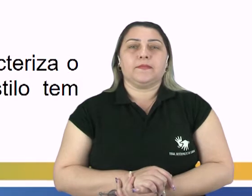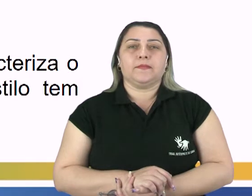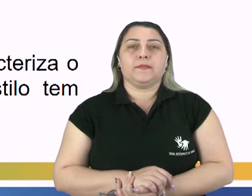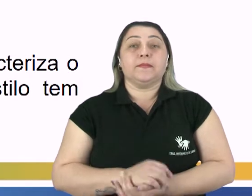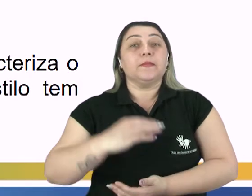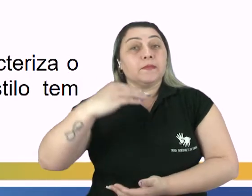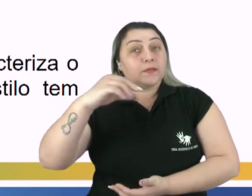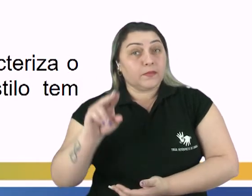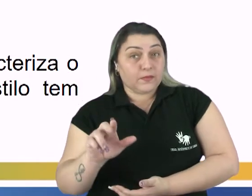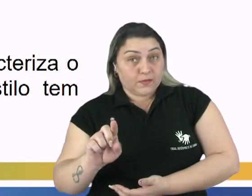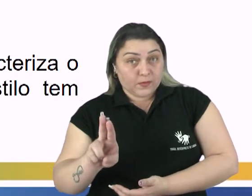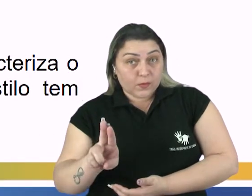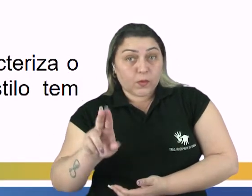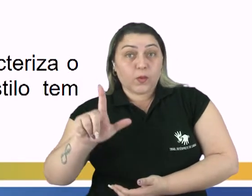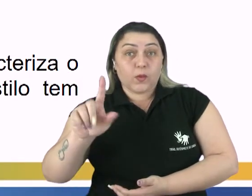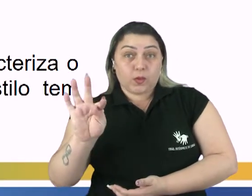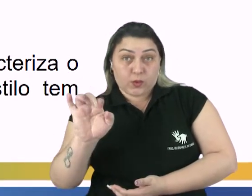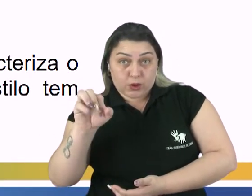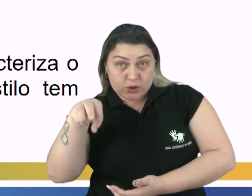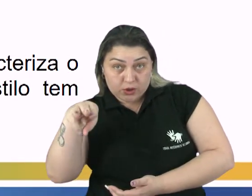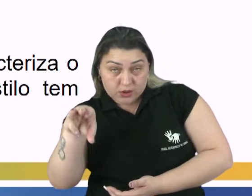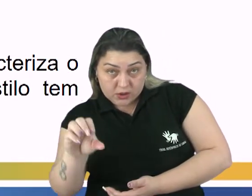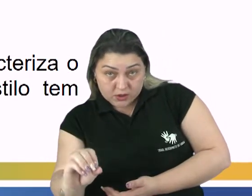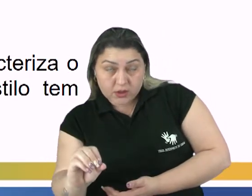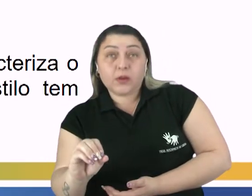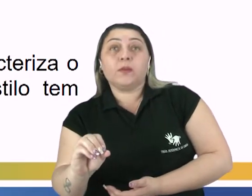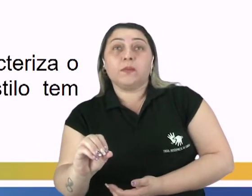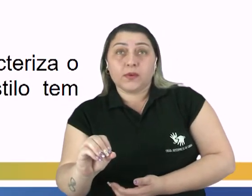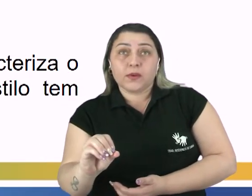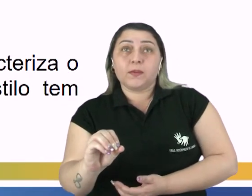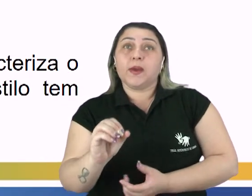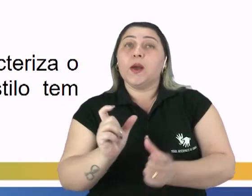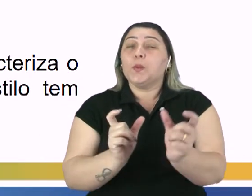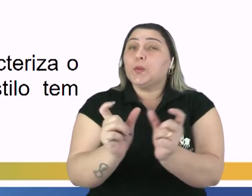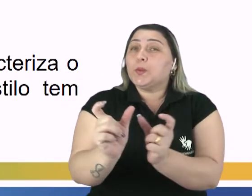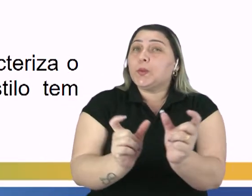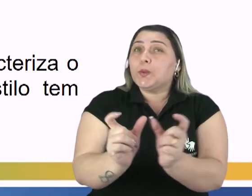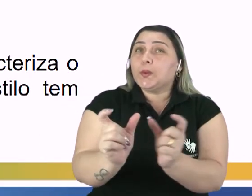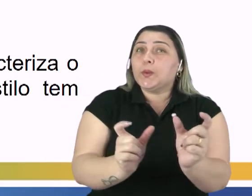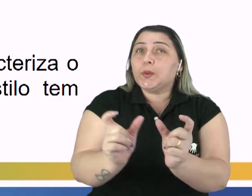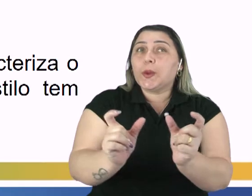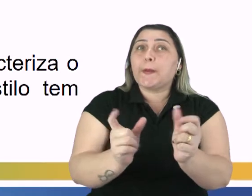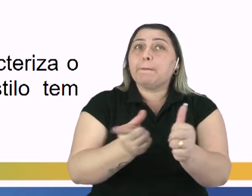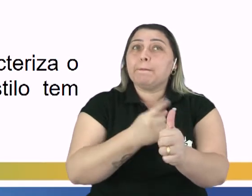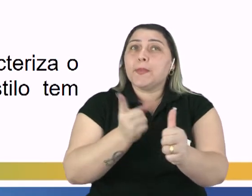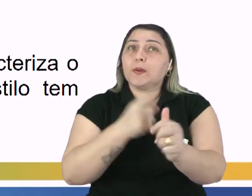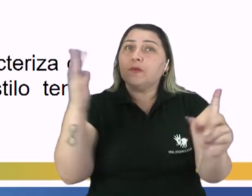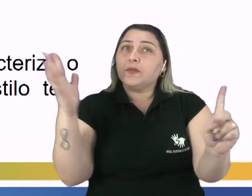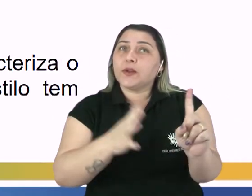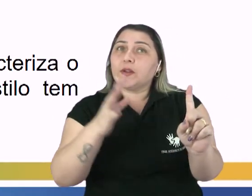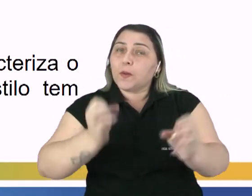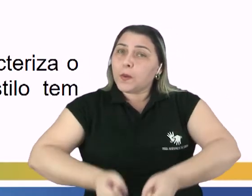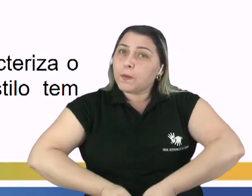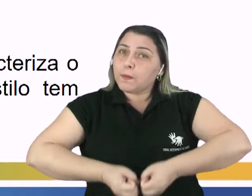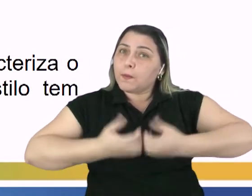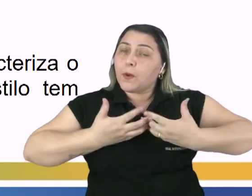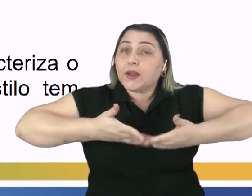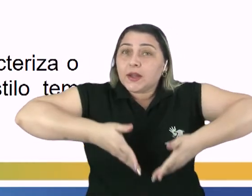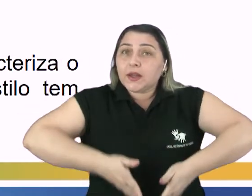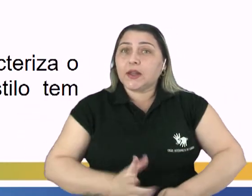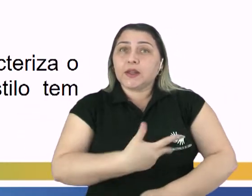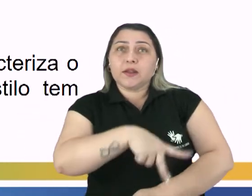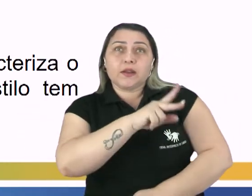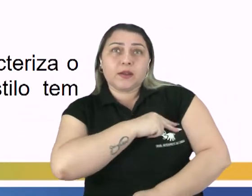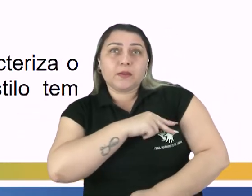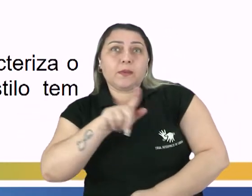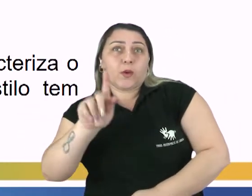O cultismo, ou gongorismo, é determinado pelo jogo de palavras. O primeiro influenciado pelo poeta